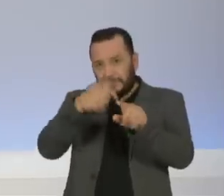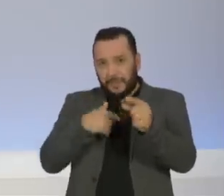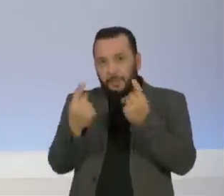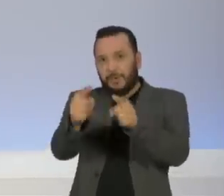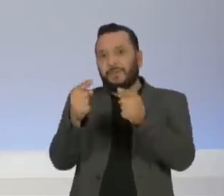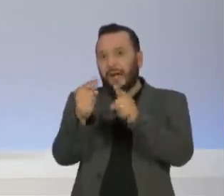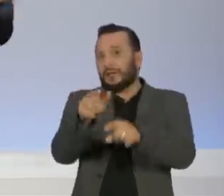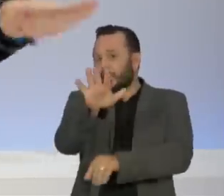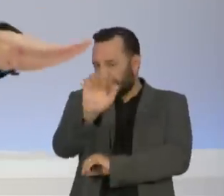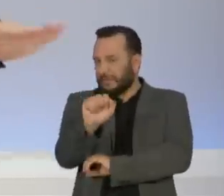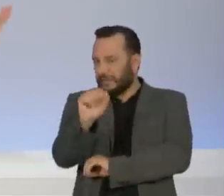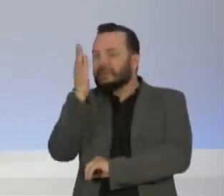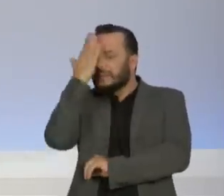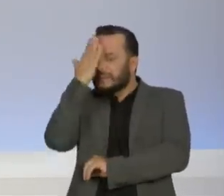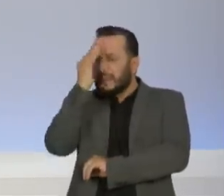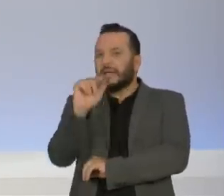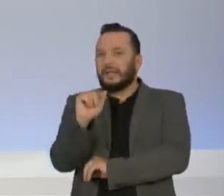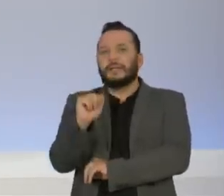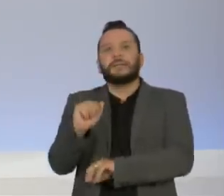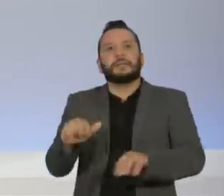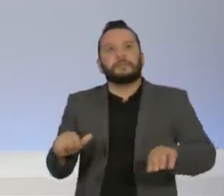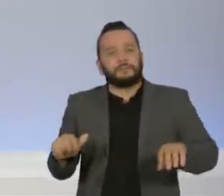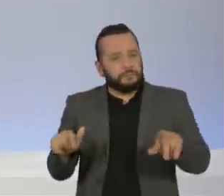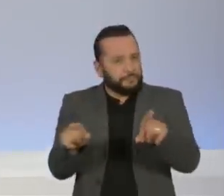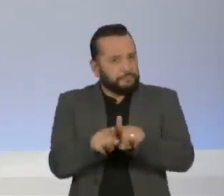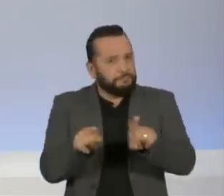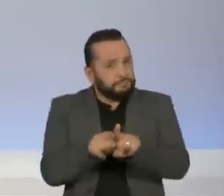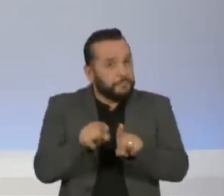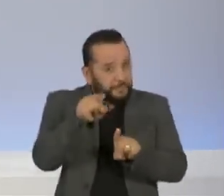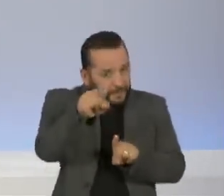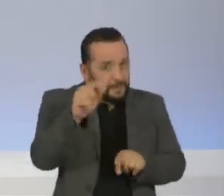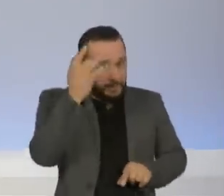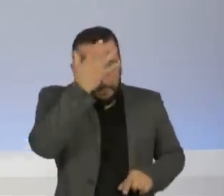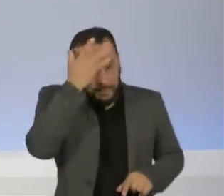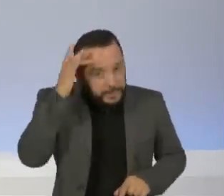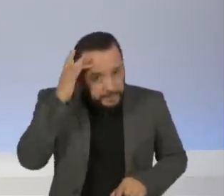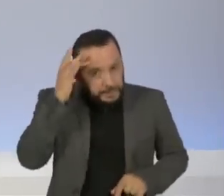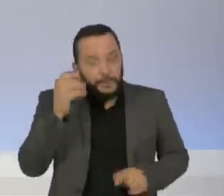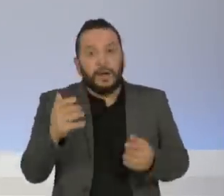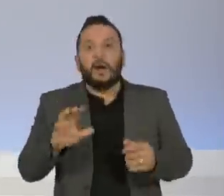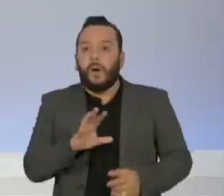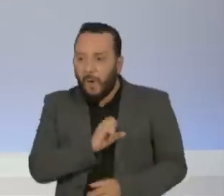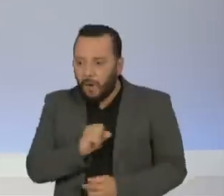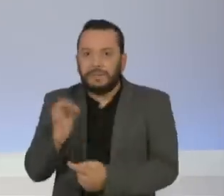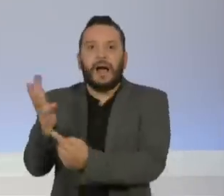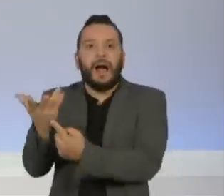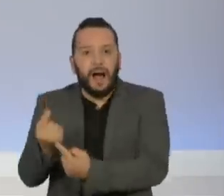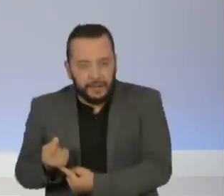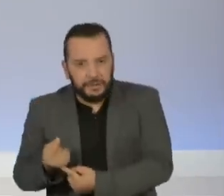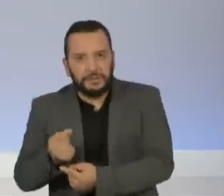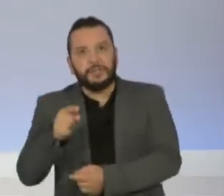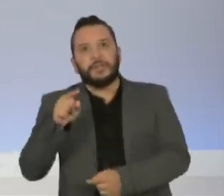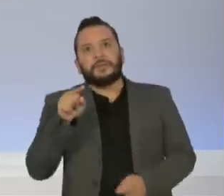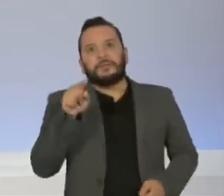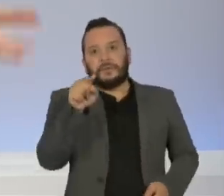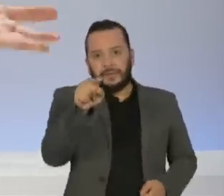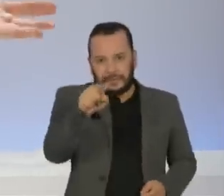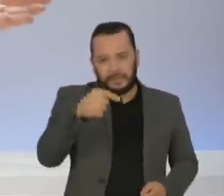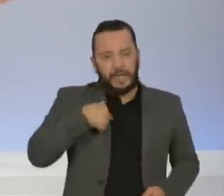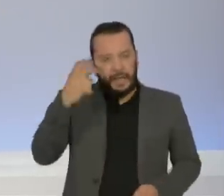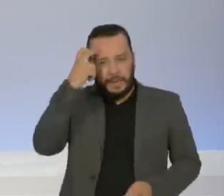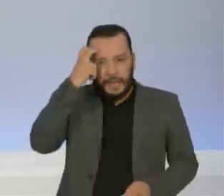tem uma diferença crassa que é, você é uma pessoa que prima pela arte, você é um esteta, você é um